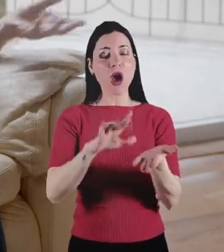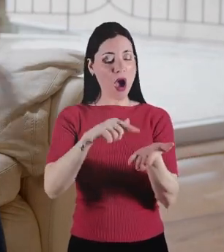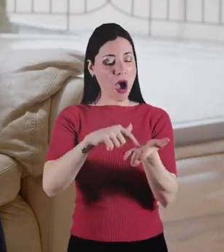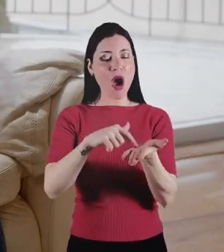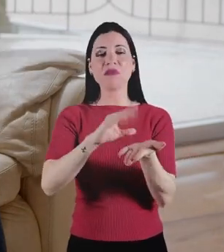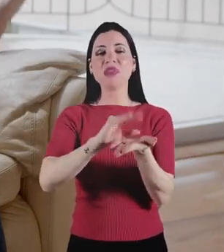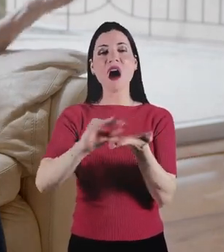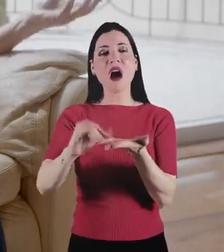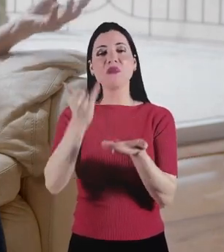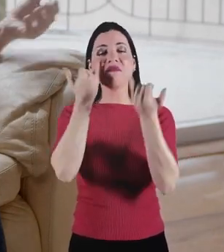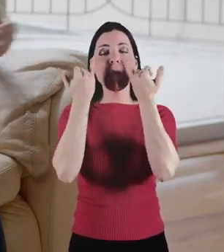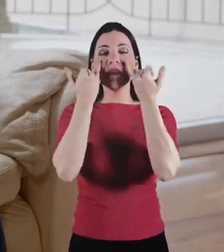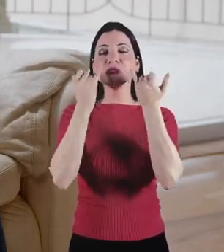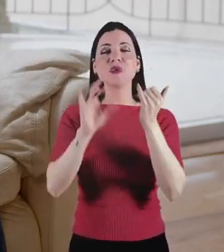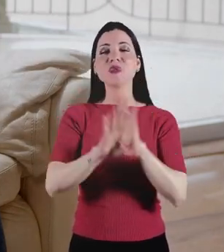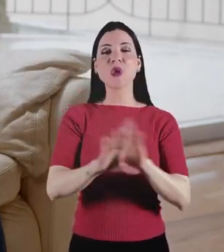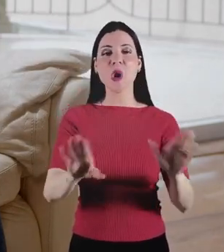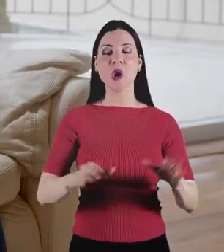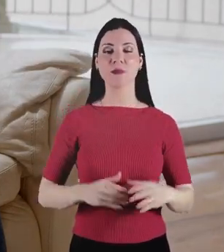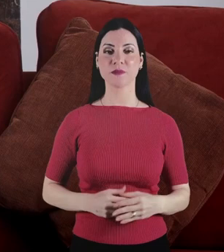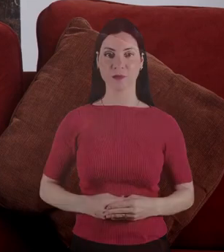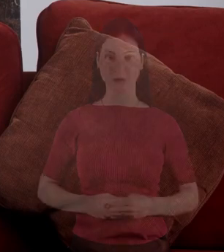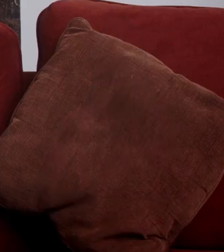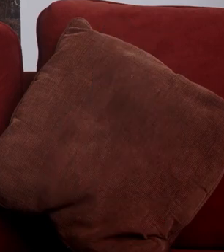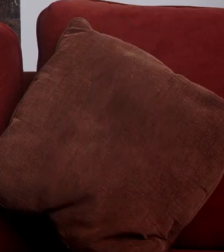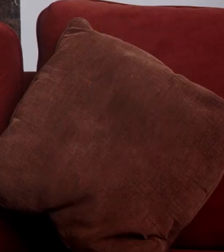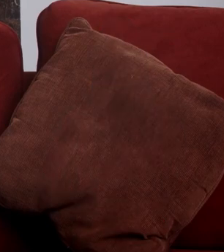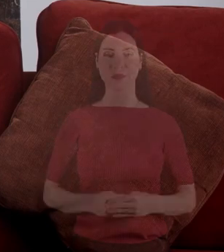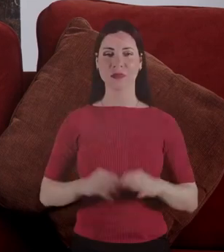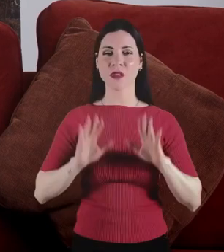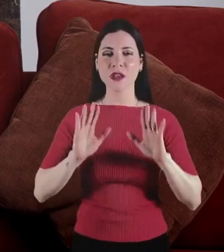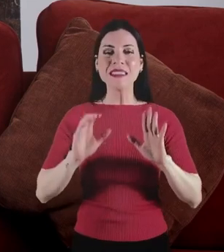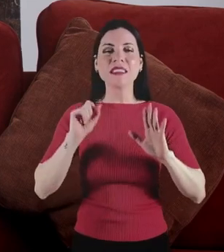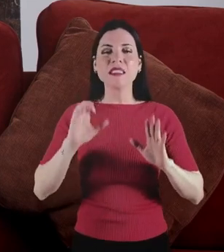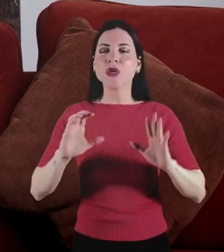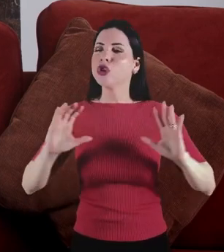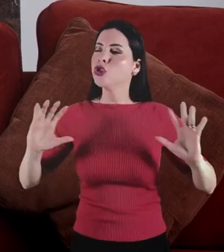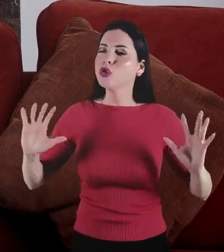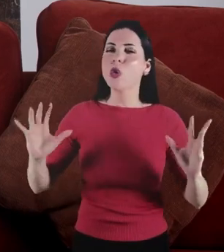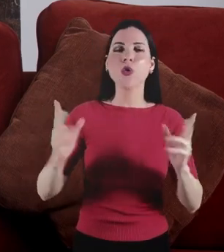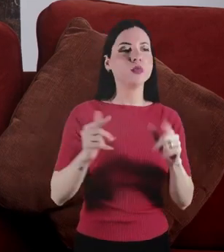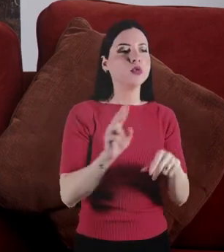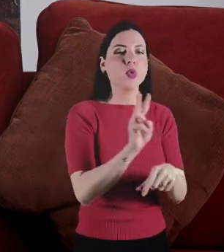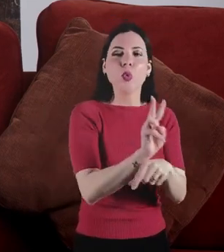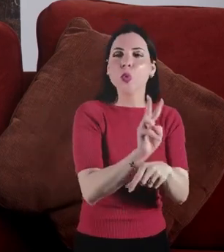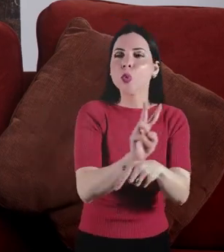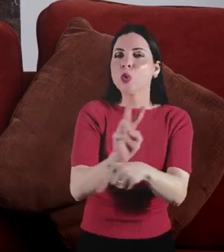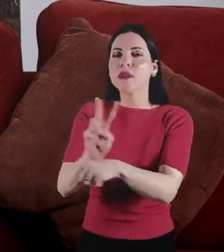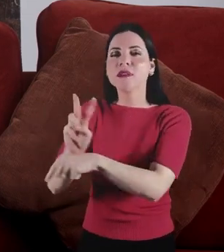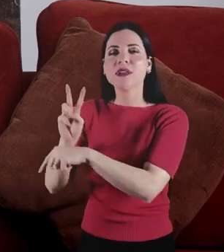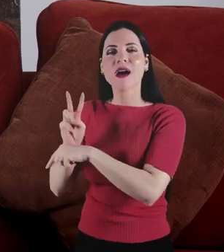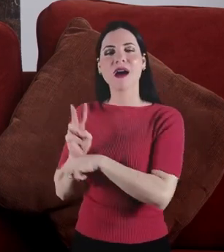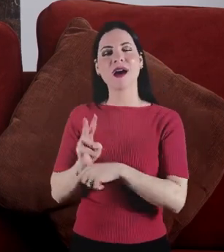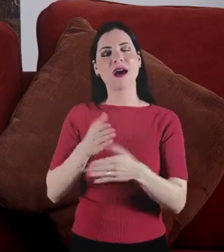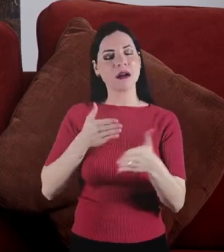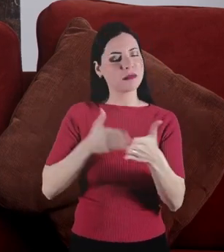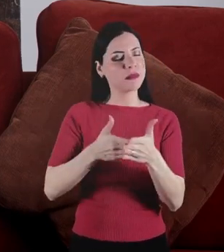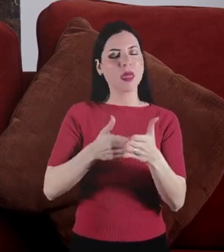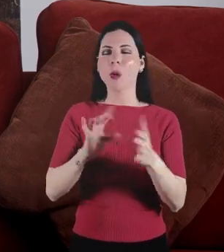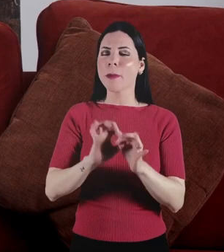seja mais um dado na vida de todo mundo, né? Mas se todo mundo limpar em volta de si, não permitir